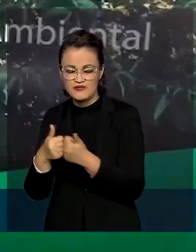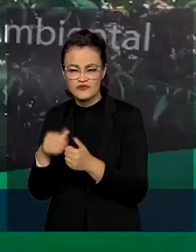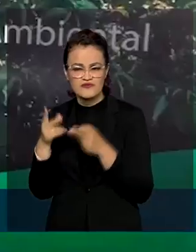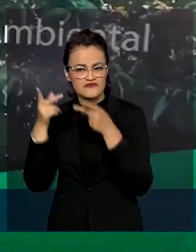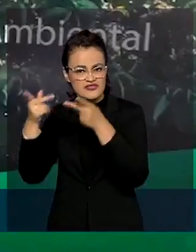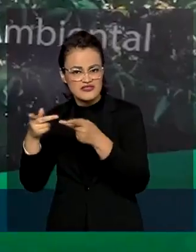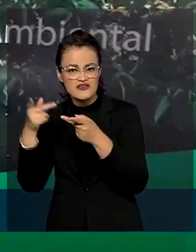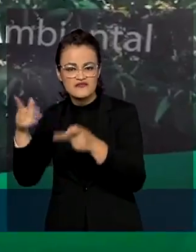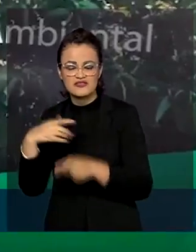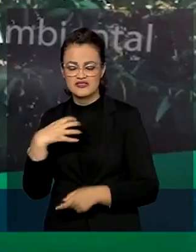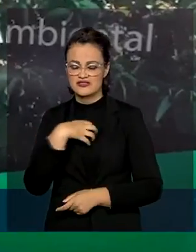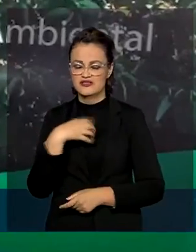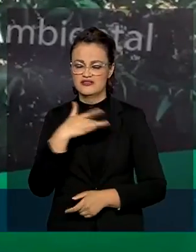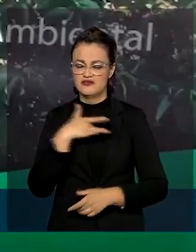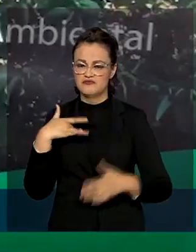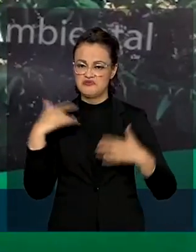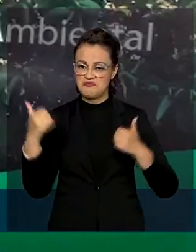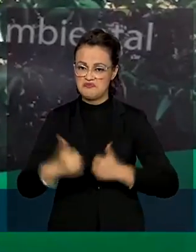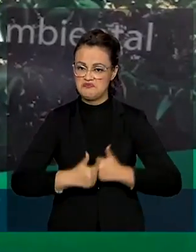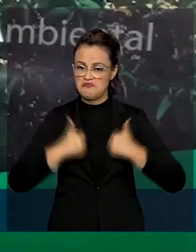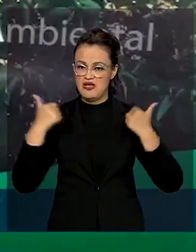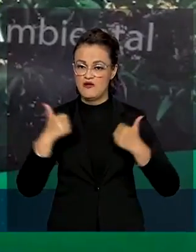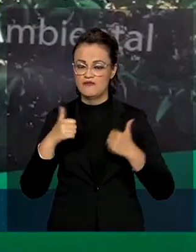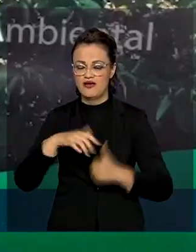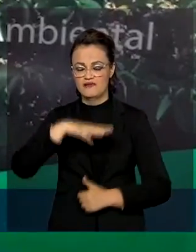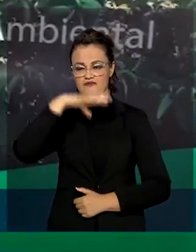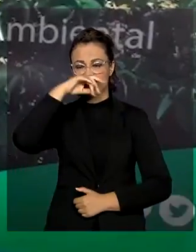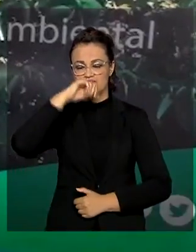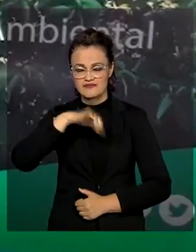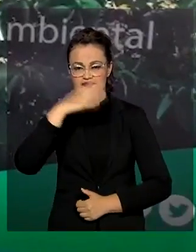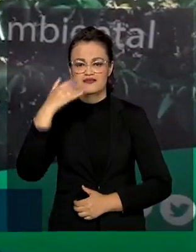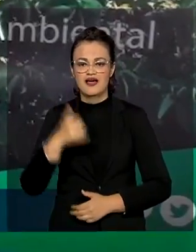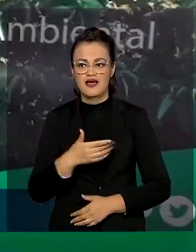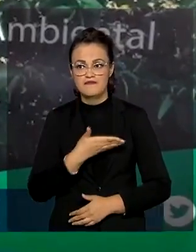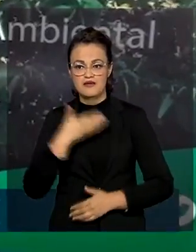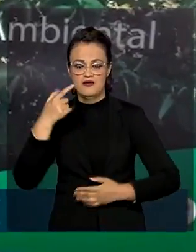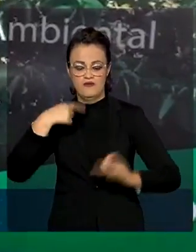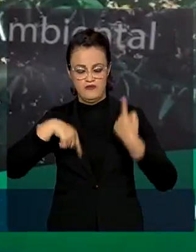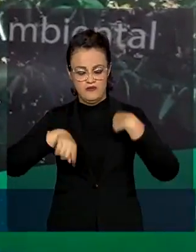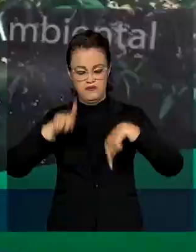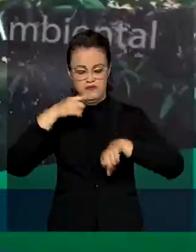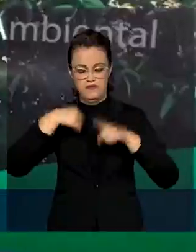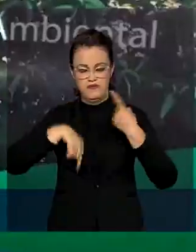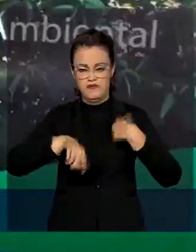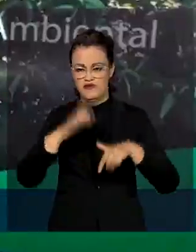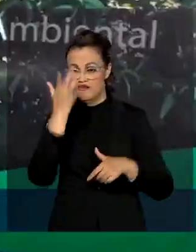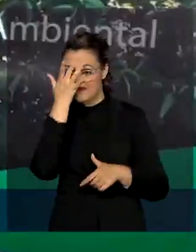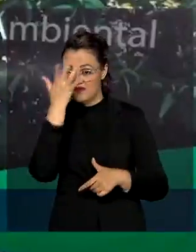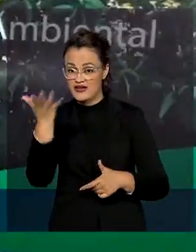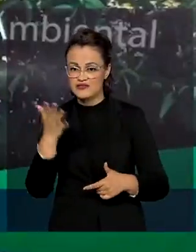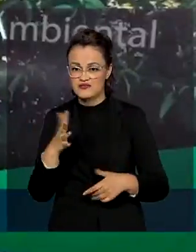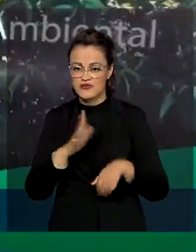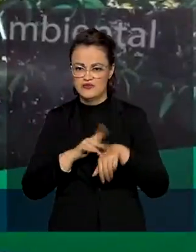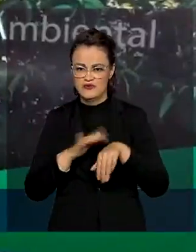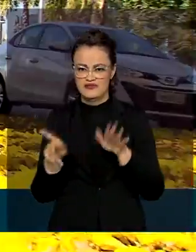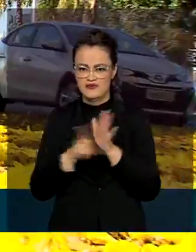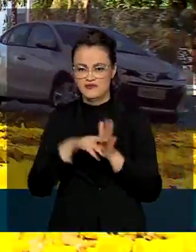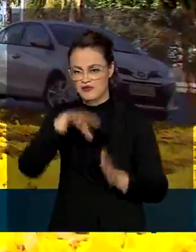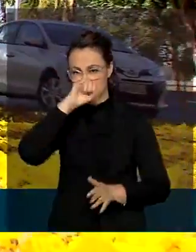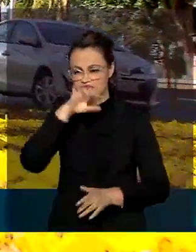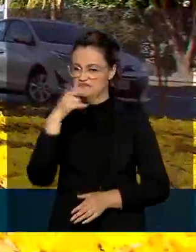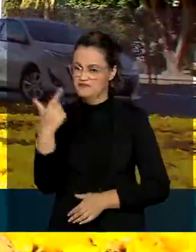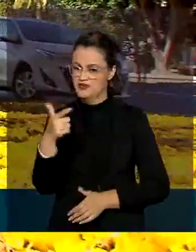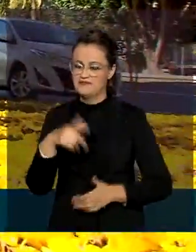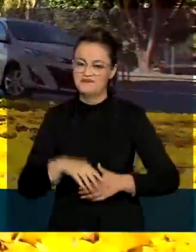uma qualidade da sua saúde em razão da qualidade do ar, do processo respiratório e menos incidência de doenças respiratórias.